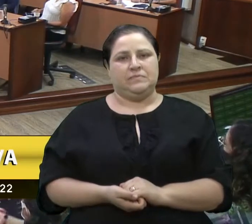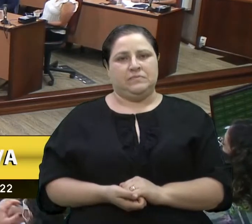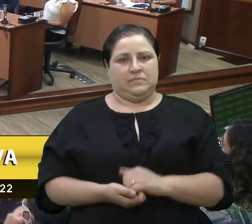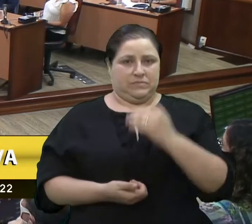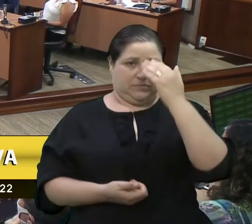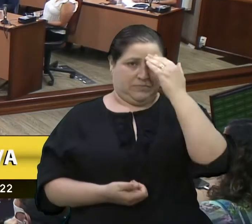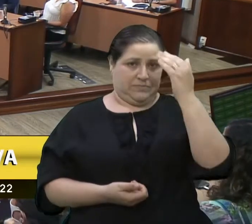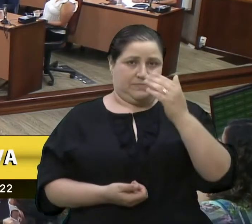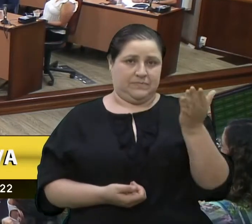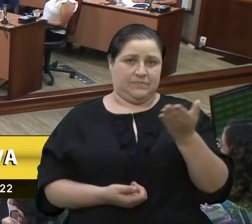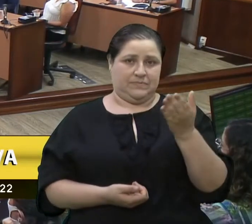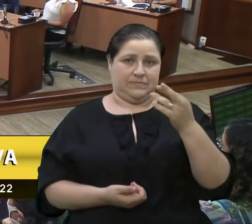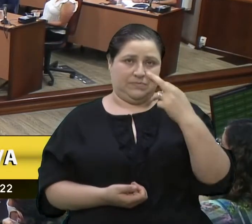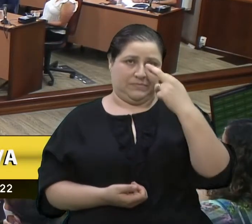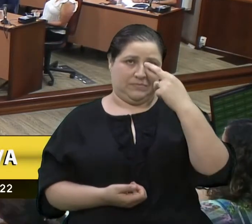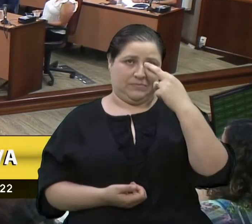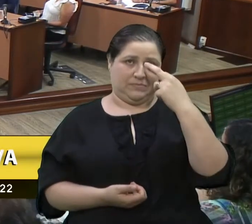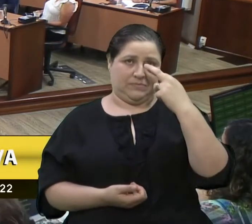Vereador Renato.